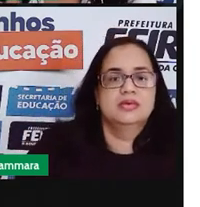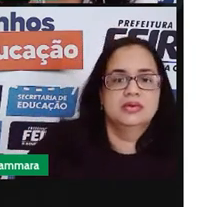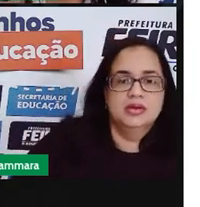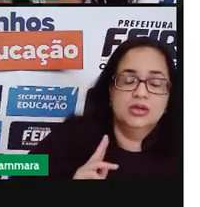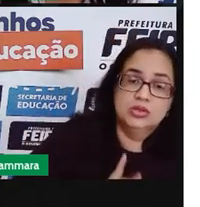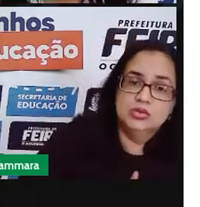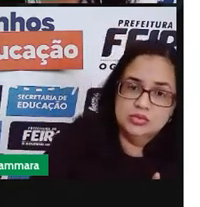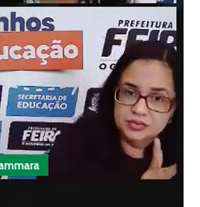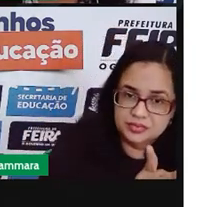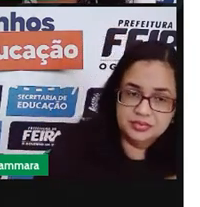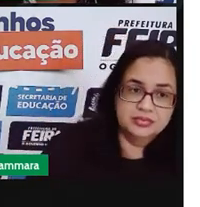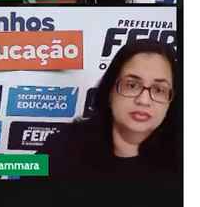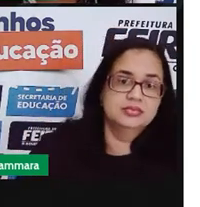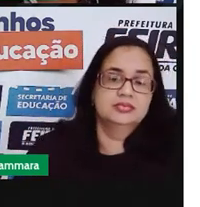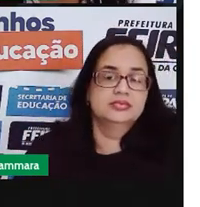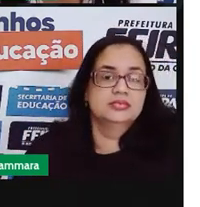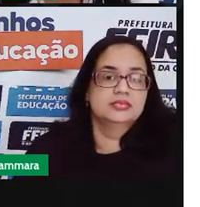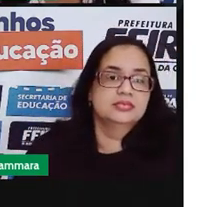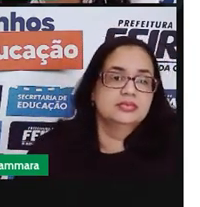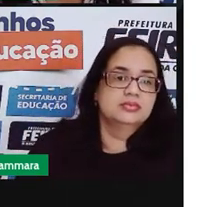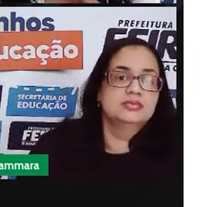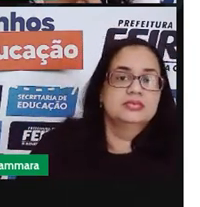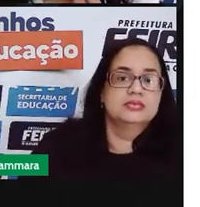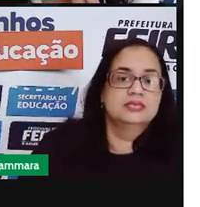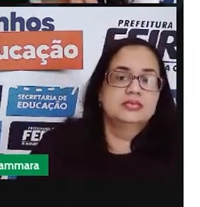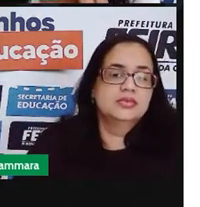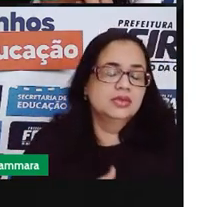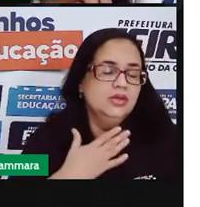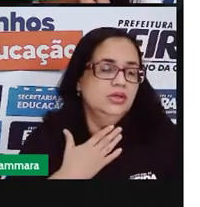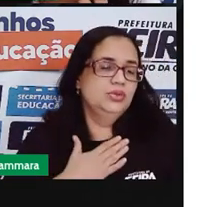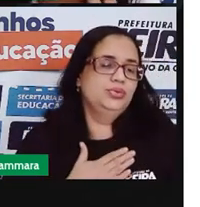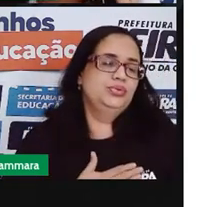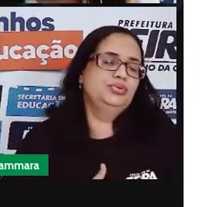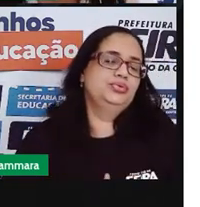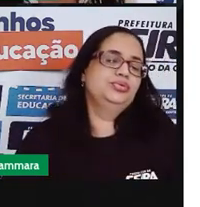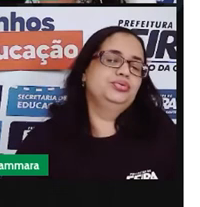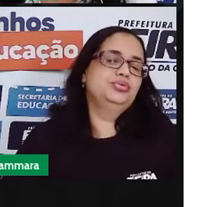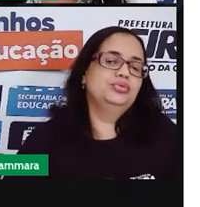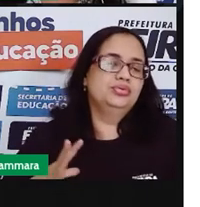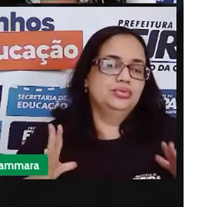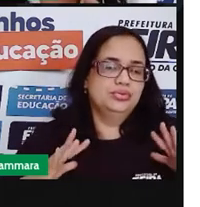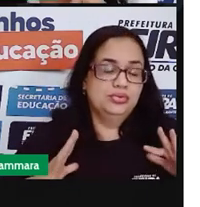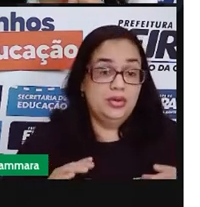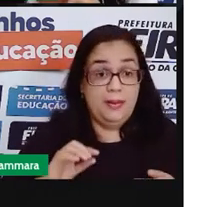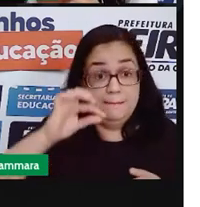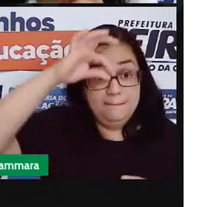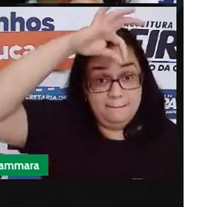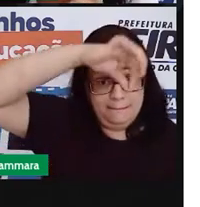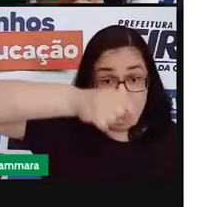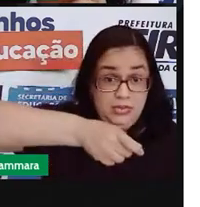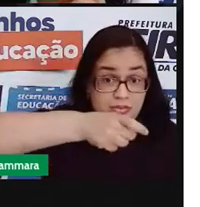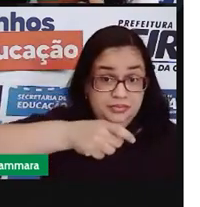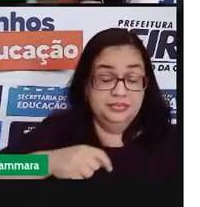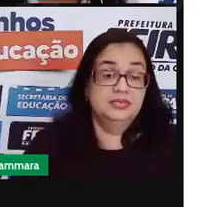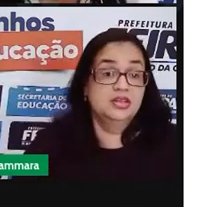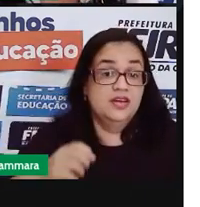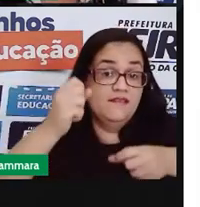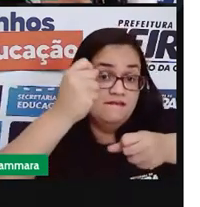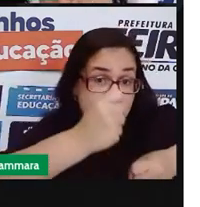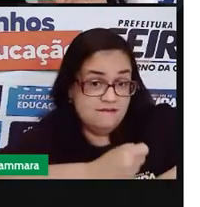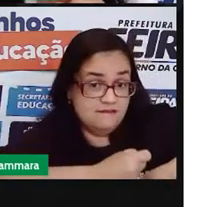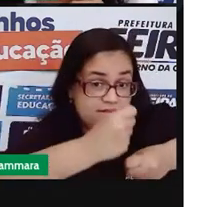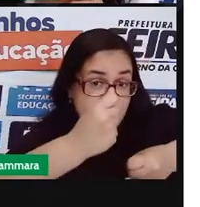progresso, sossegado, bússola,